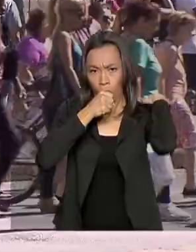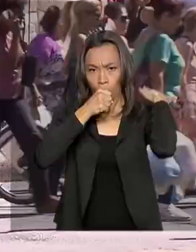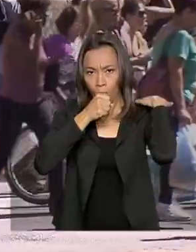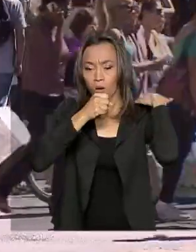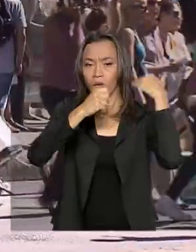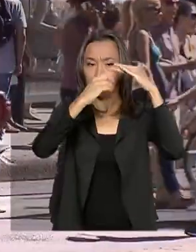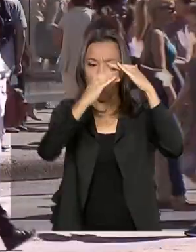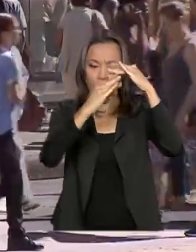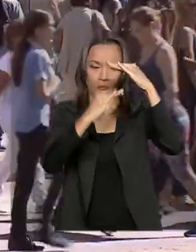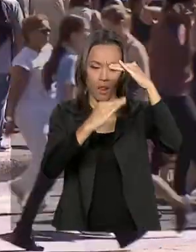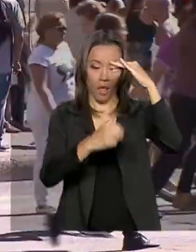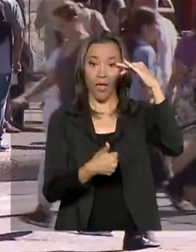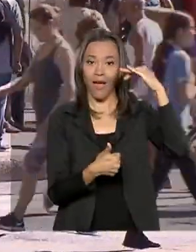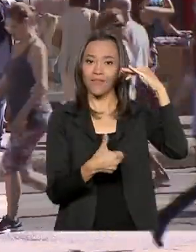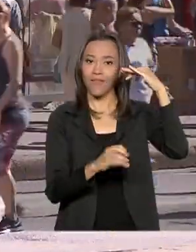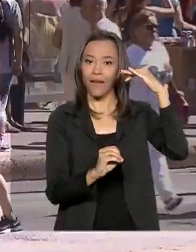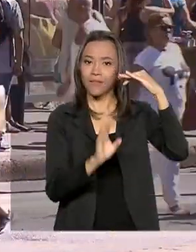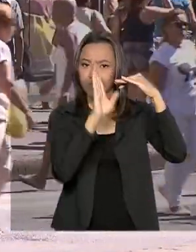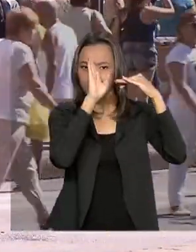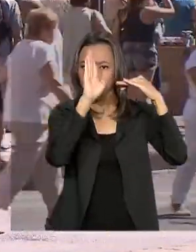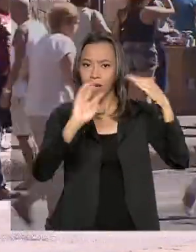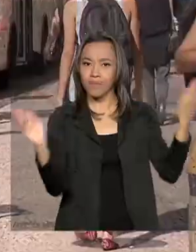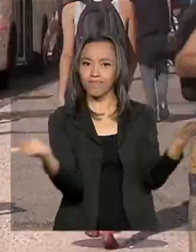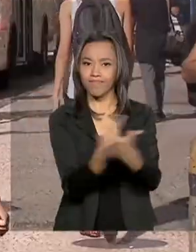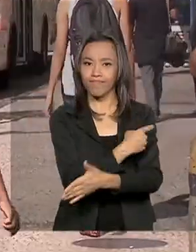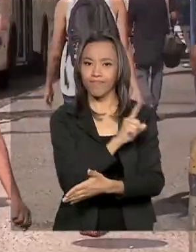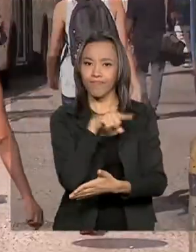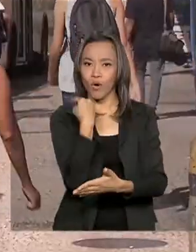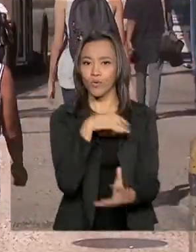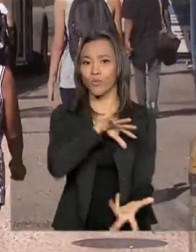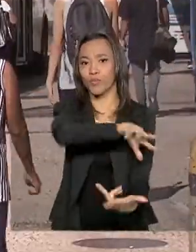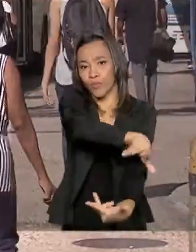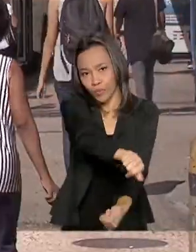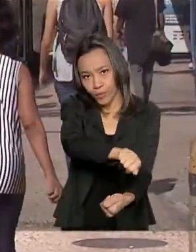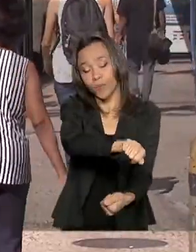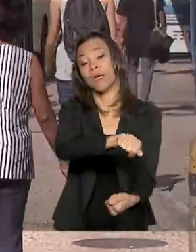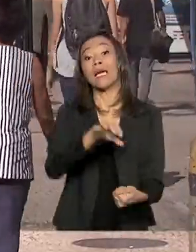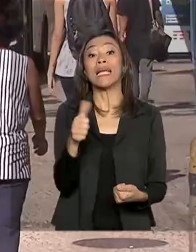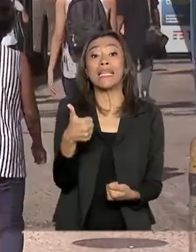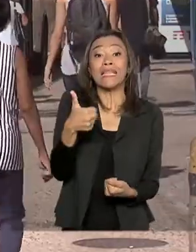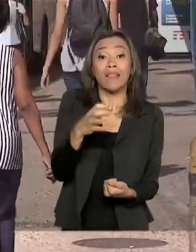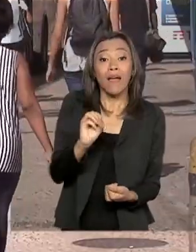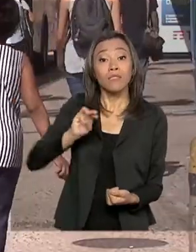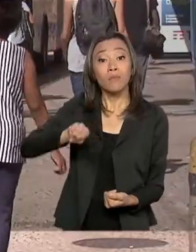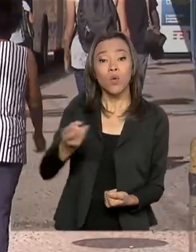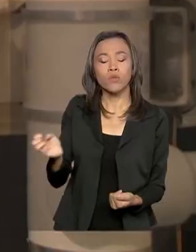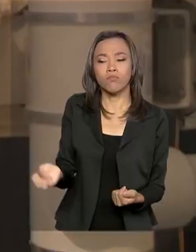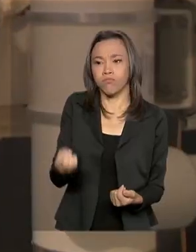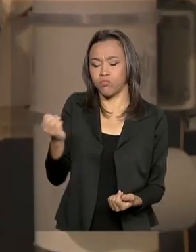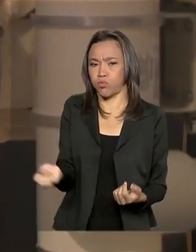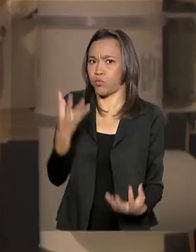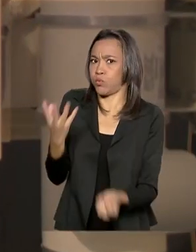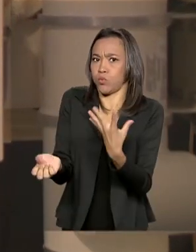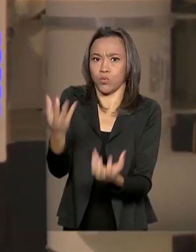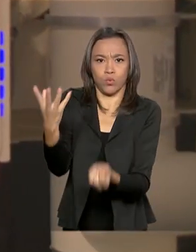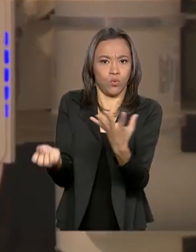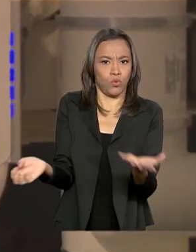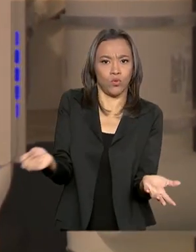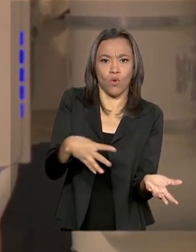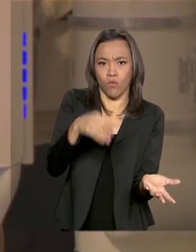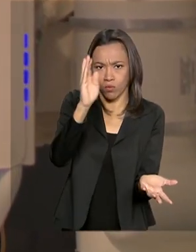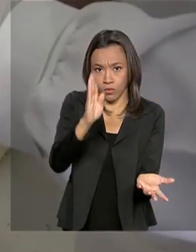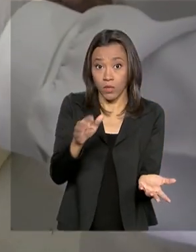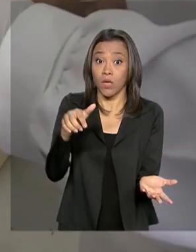principais causas de morte em todo o mundo, com cerca de 10 milhões de casos novos por ano. No Brasil, só em